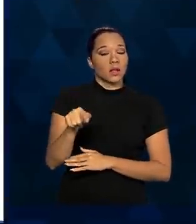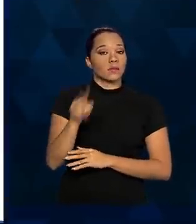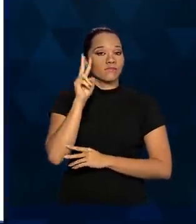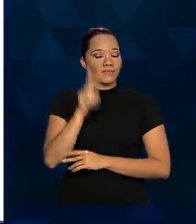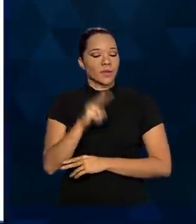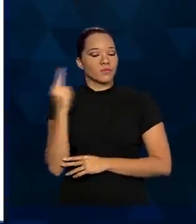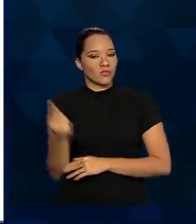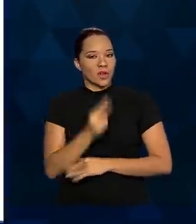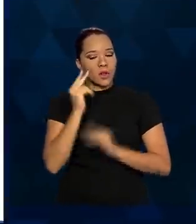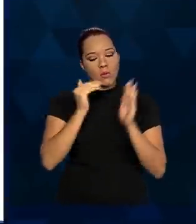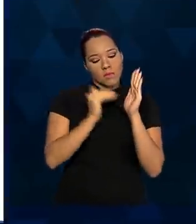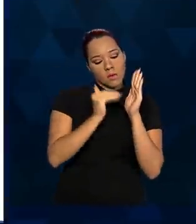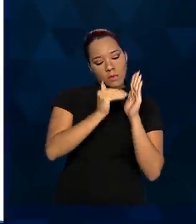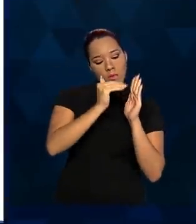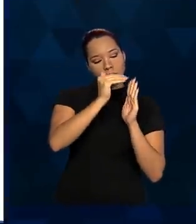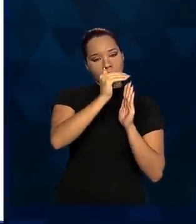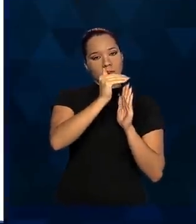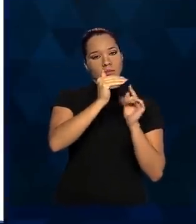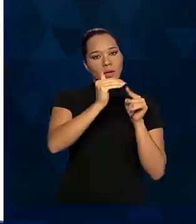em escala,